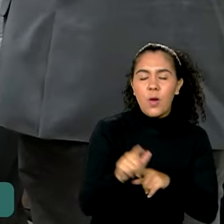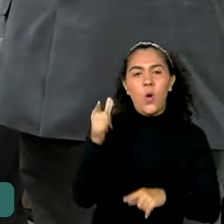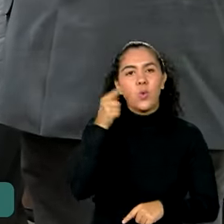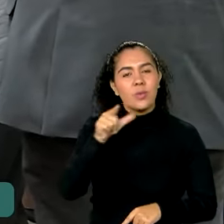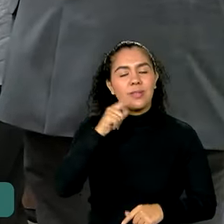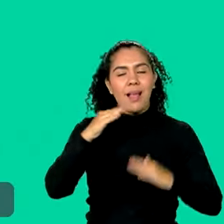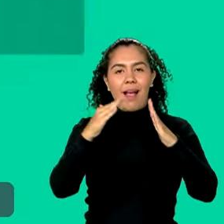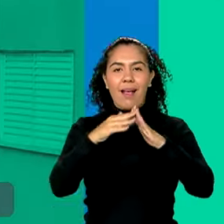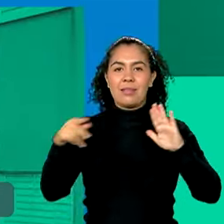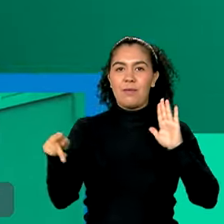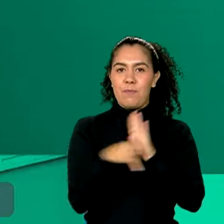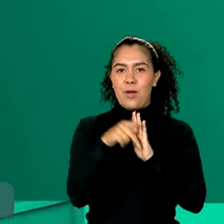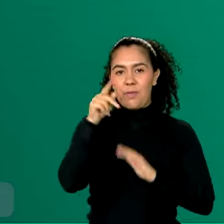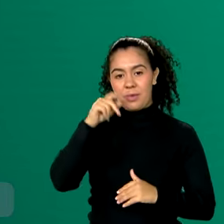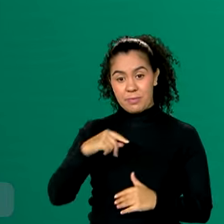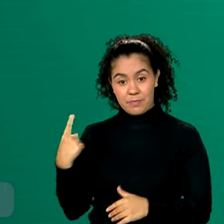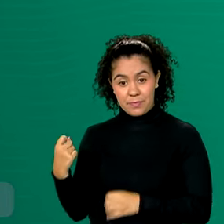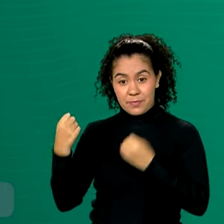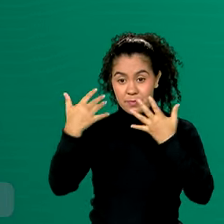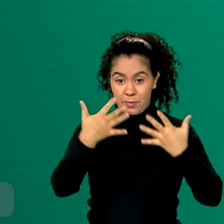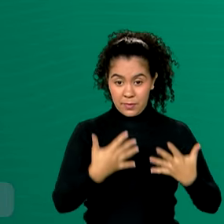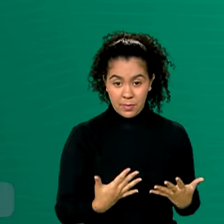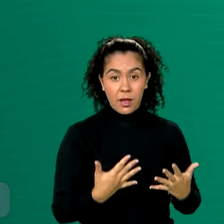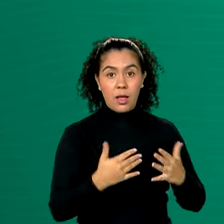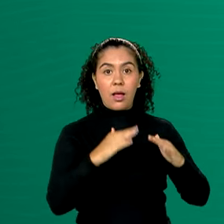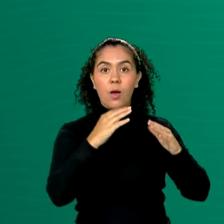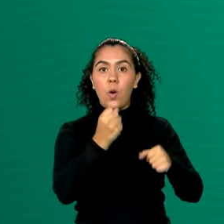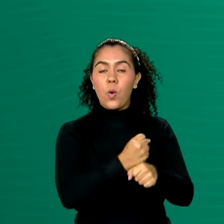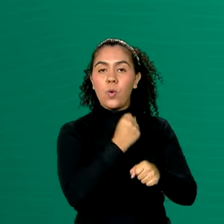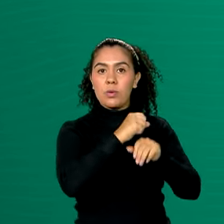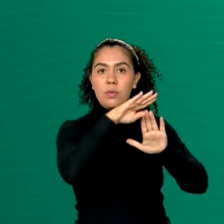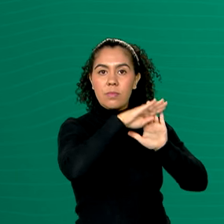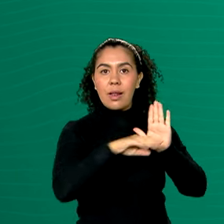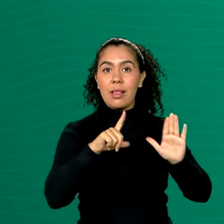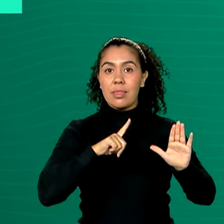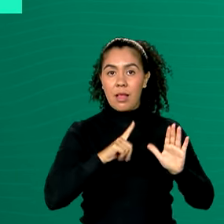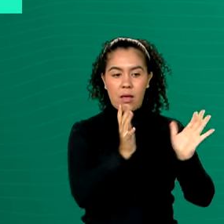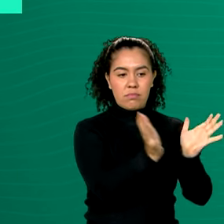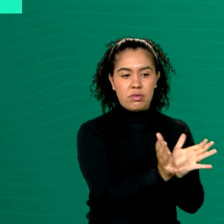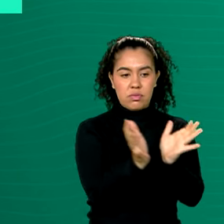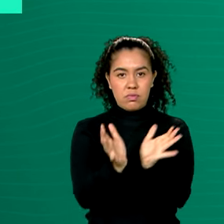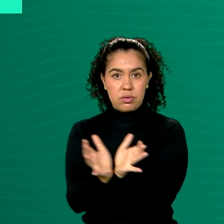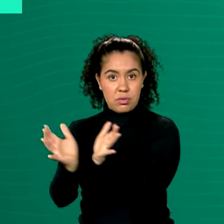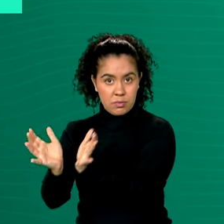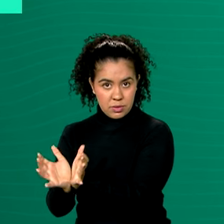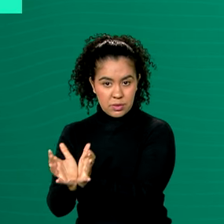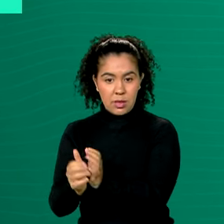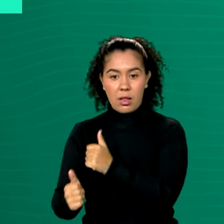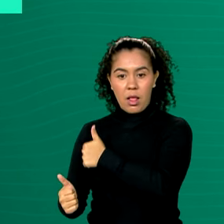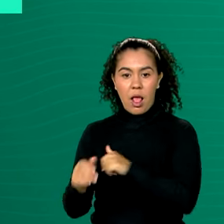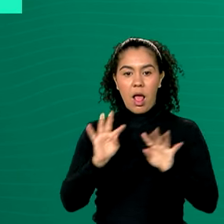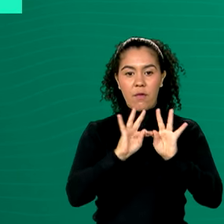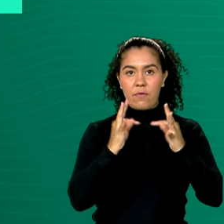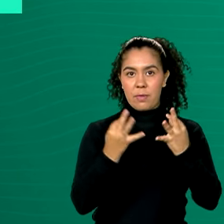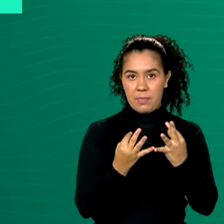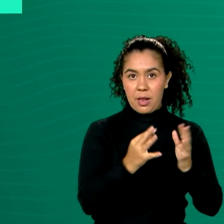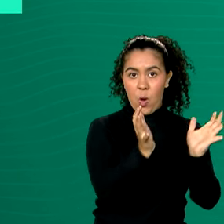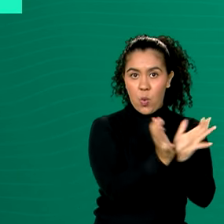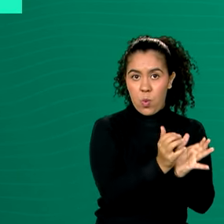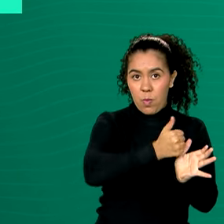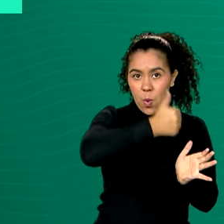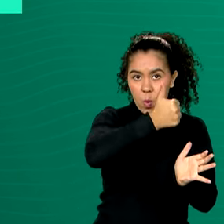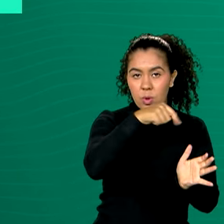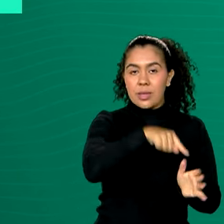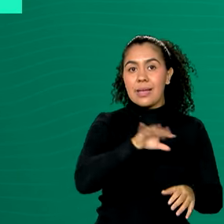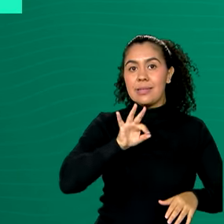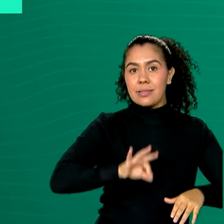antes o sonho da casa própria o Minha Casa Minha Vida atende a 3 faixas de renda as famílias da chamada faixa 1 são as